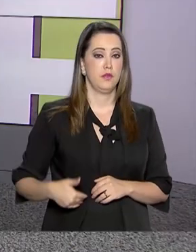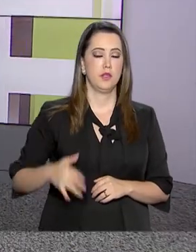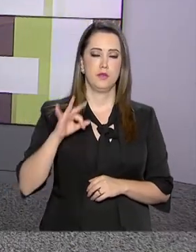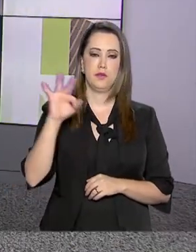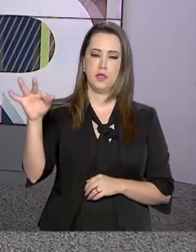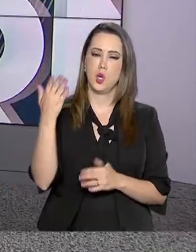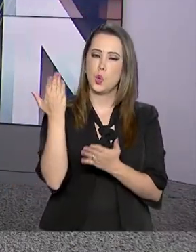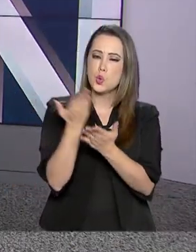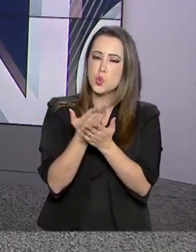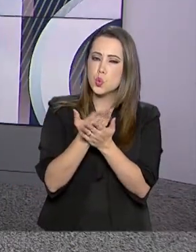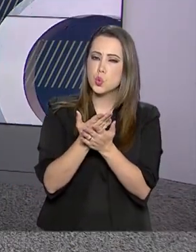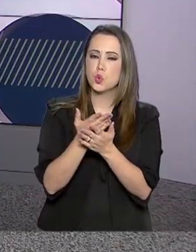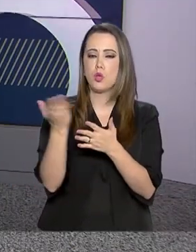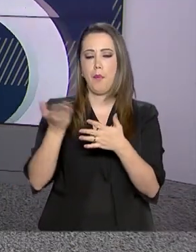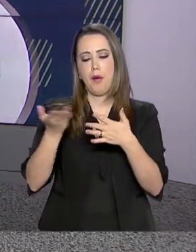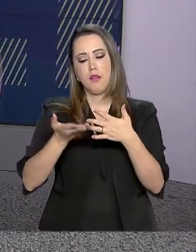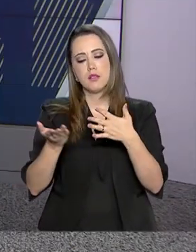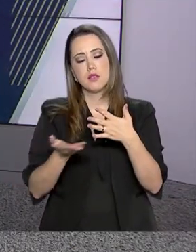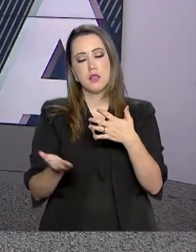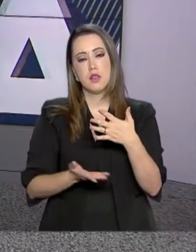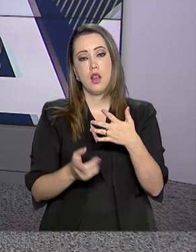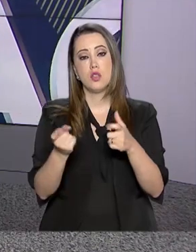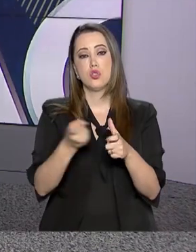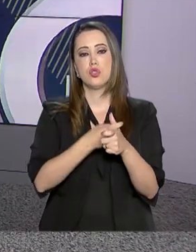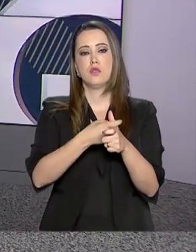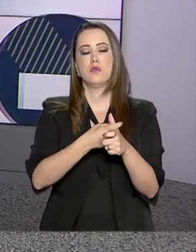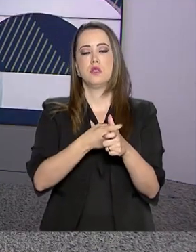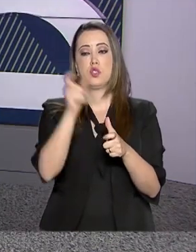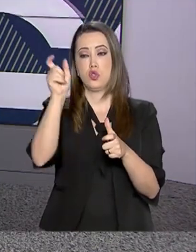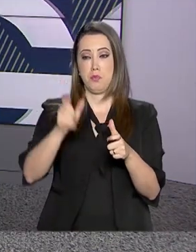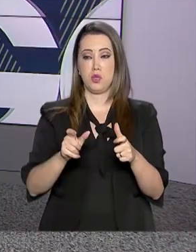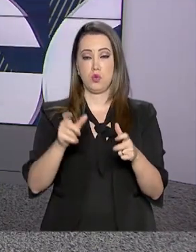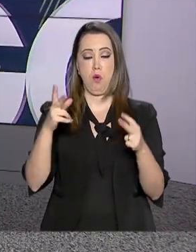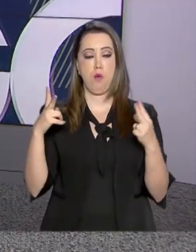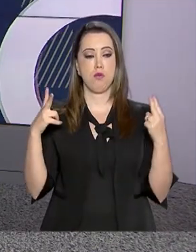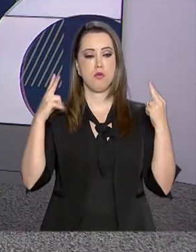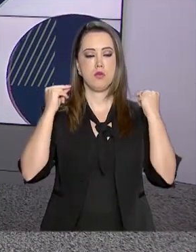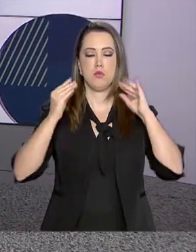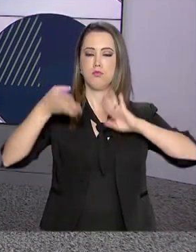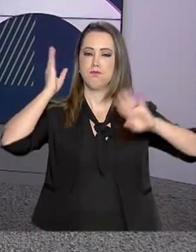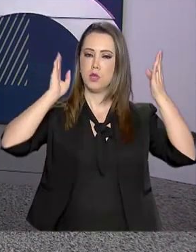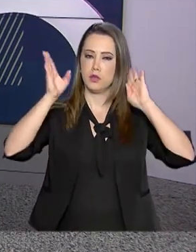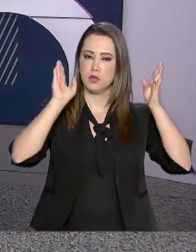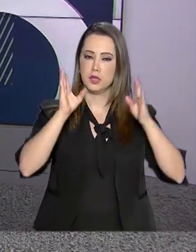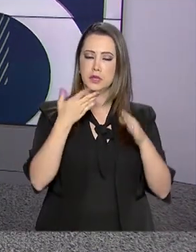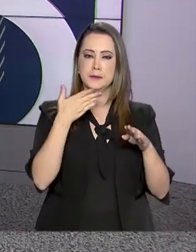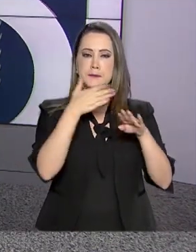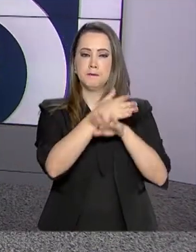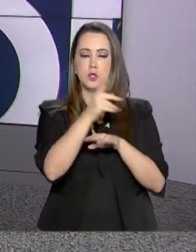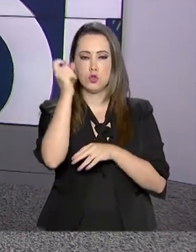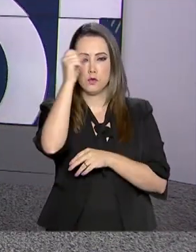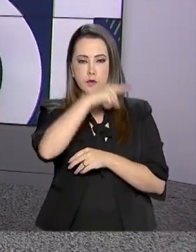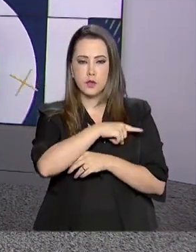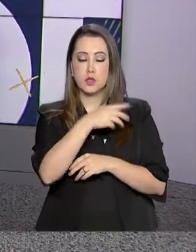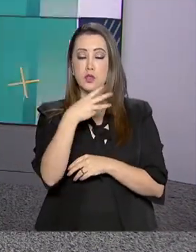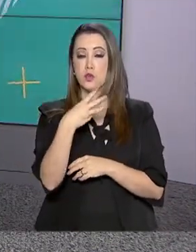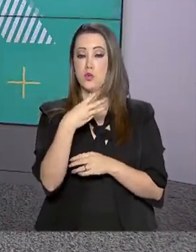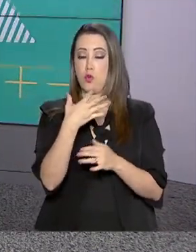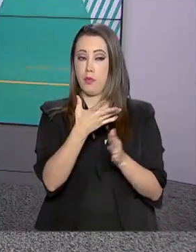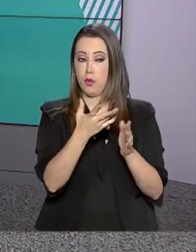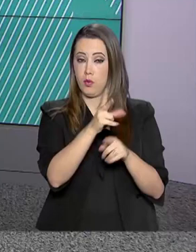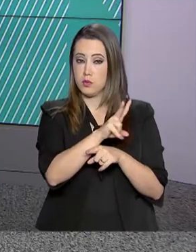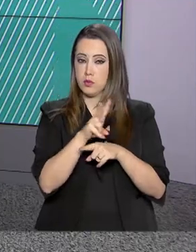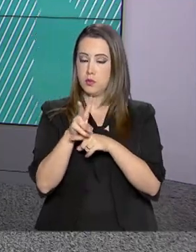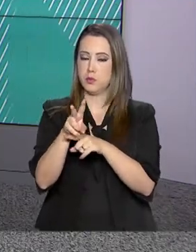renegociar as dívidas de caminhoneiros que enfrentam dificuldade para acessar a linha de crédito de 30 mil reais lançada em abril